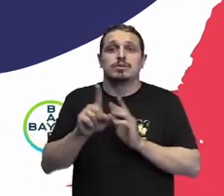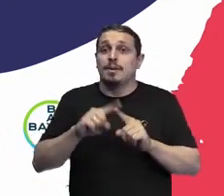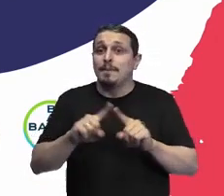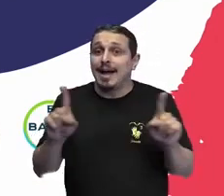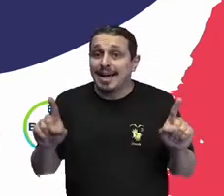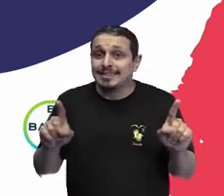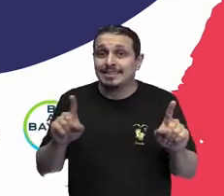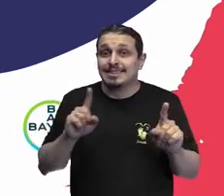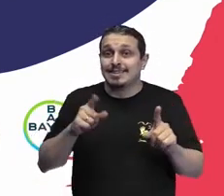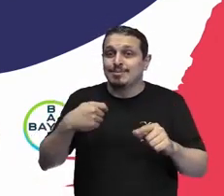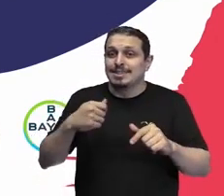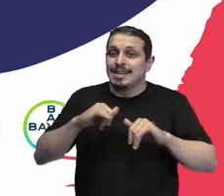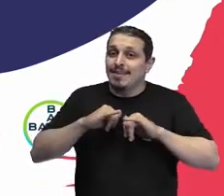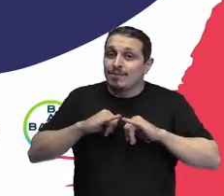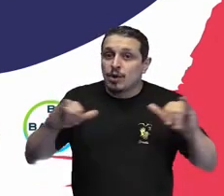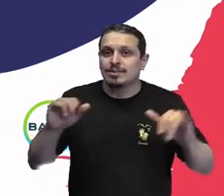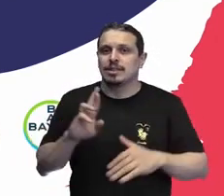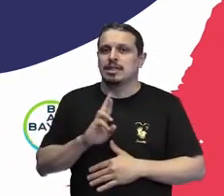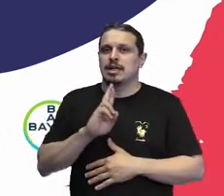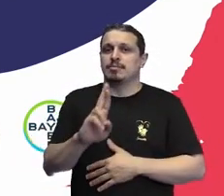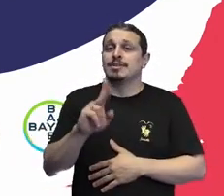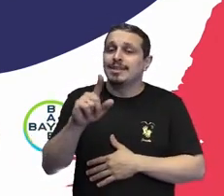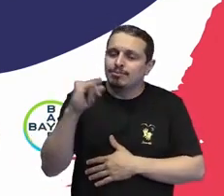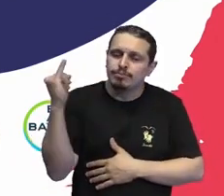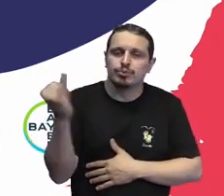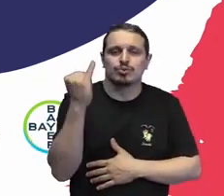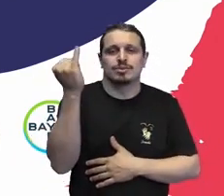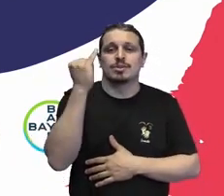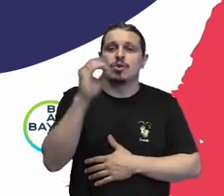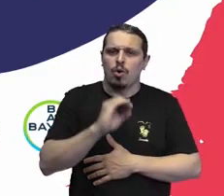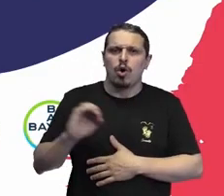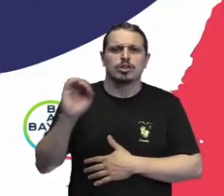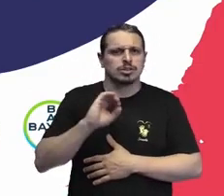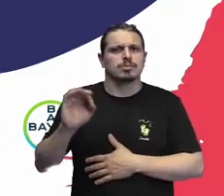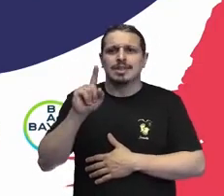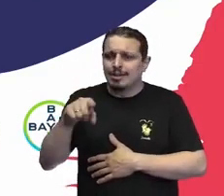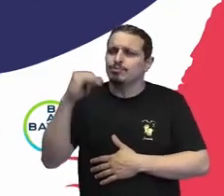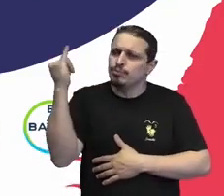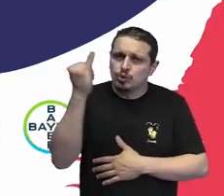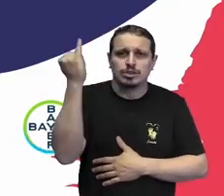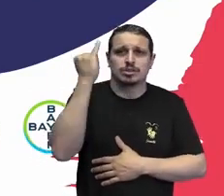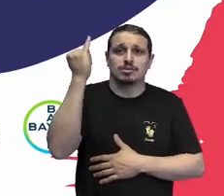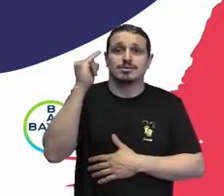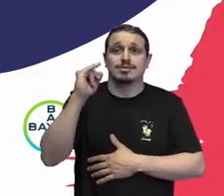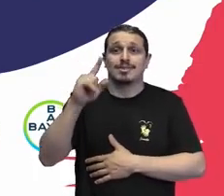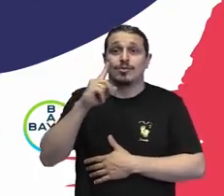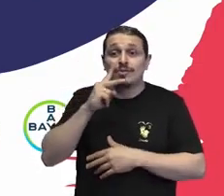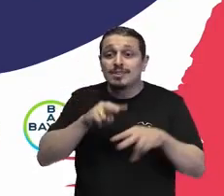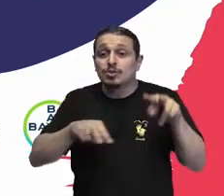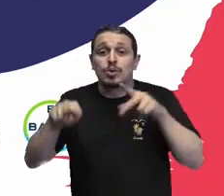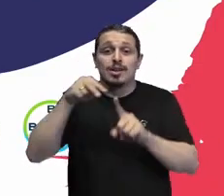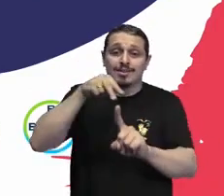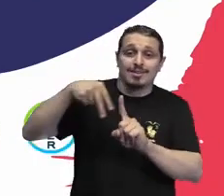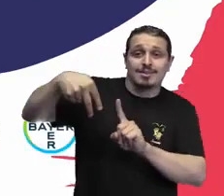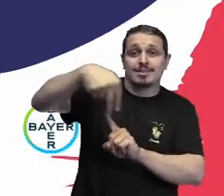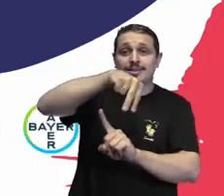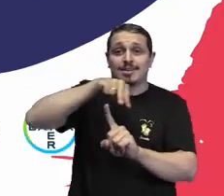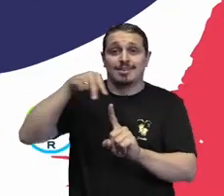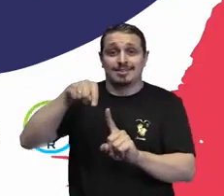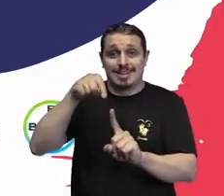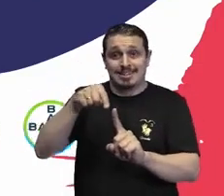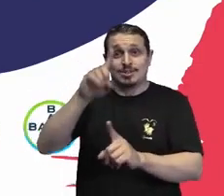a representatividade é extremamente importante para que as pessoas possam enxergar, olhar e ver que os espaços